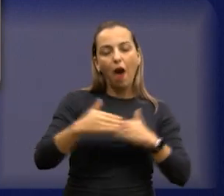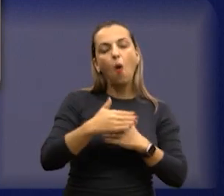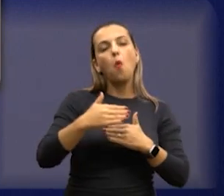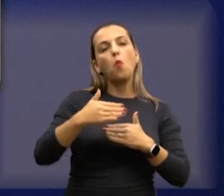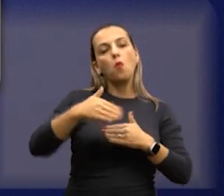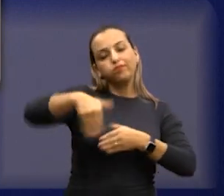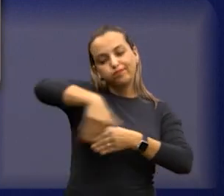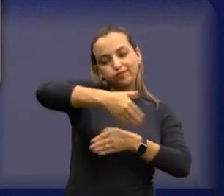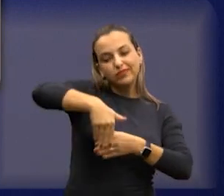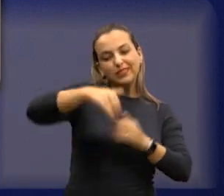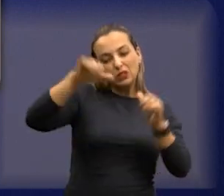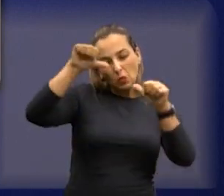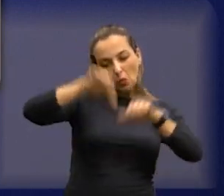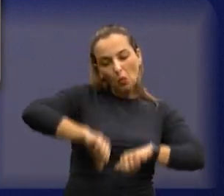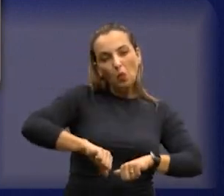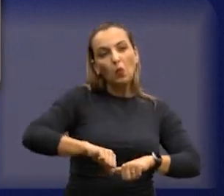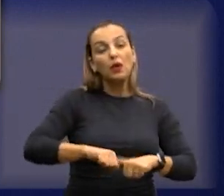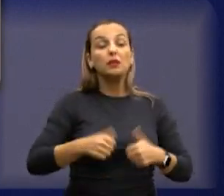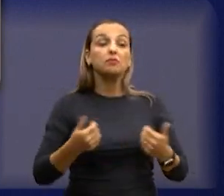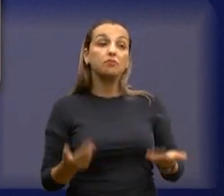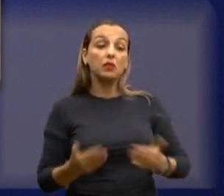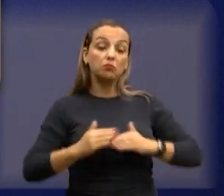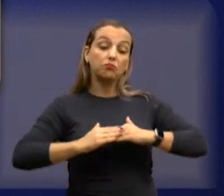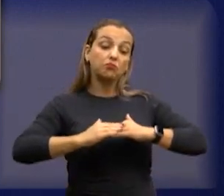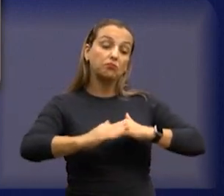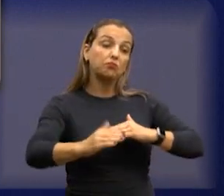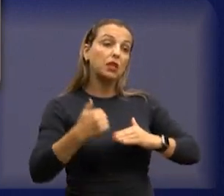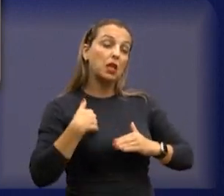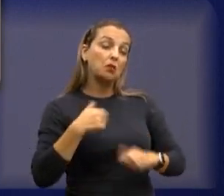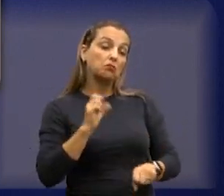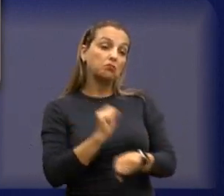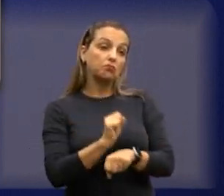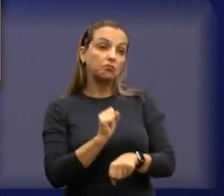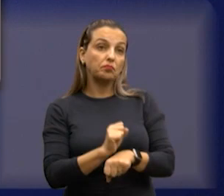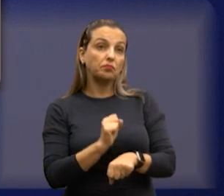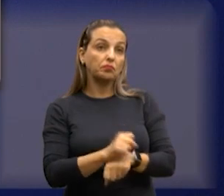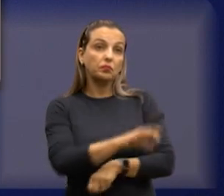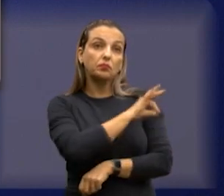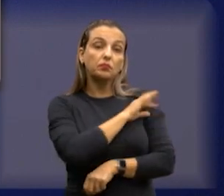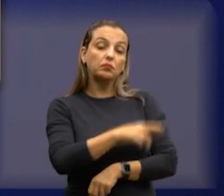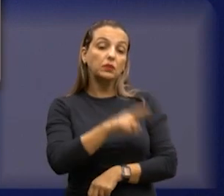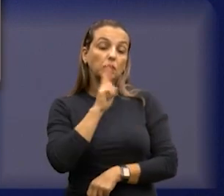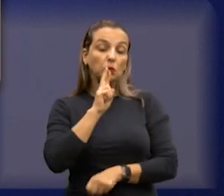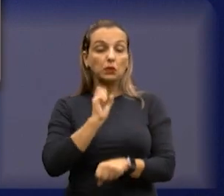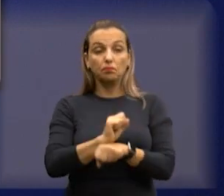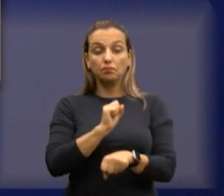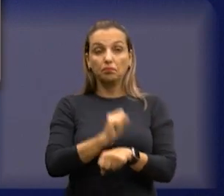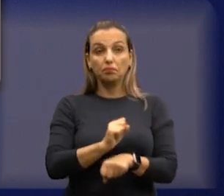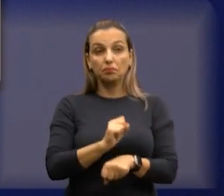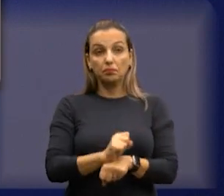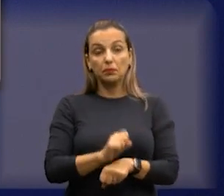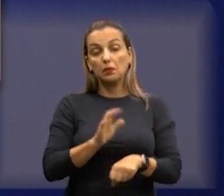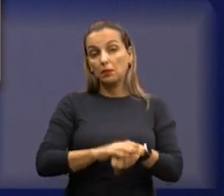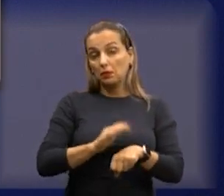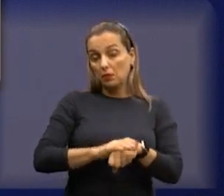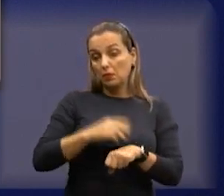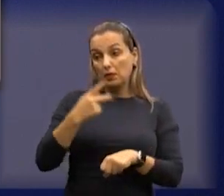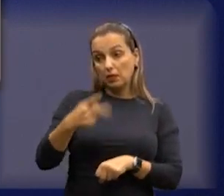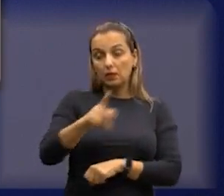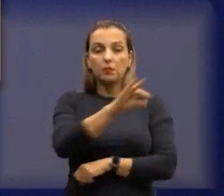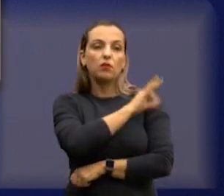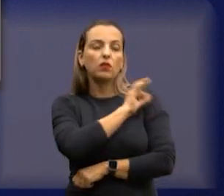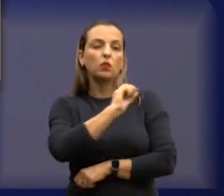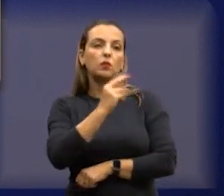eles estão utilizando ali para passar caminhões, então fica aí, eu estou aguardando, porque a prefeitura não me respondeu, se foi eles que recapiaram,